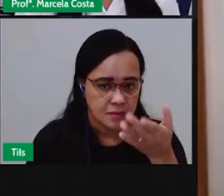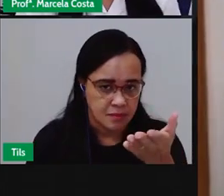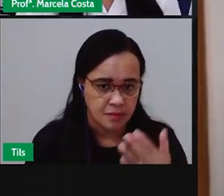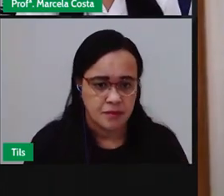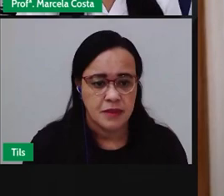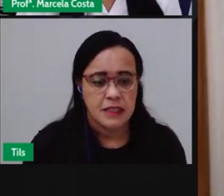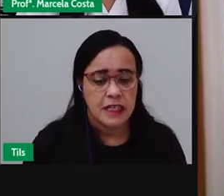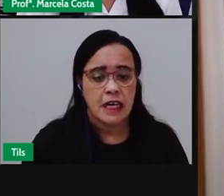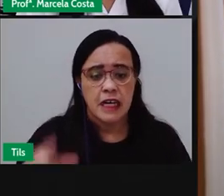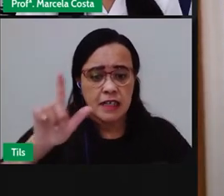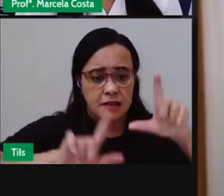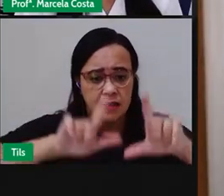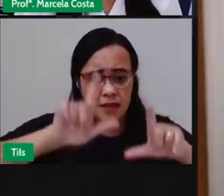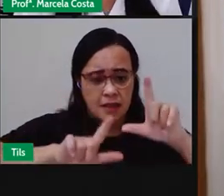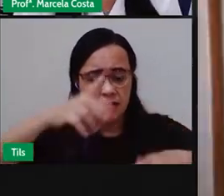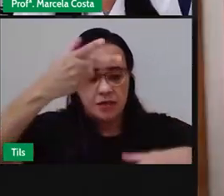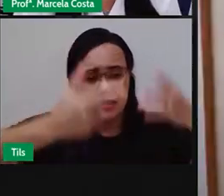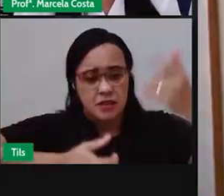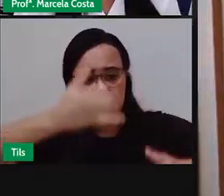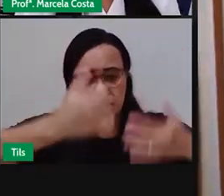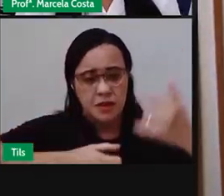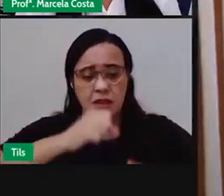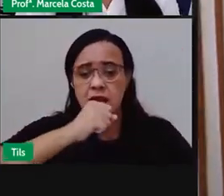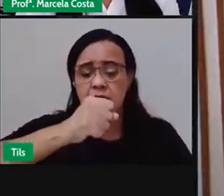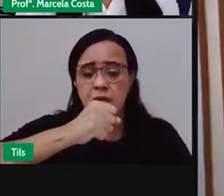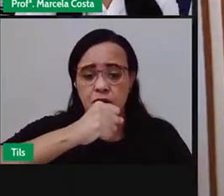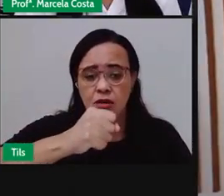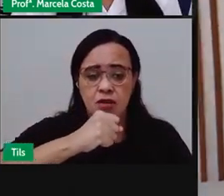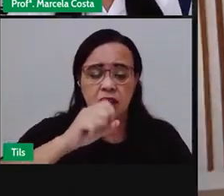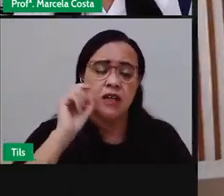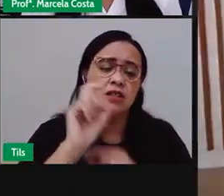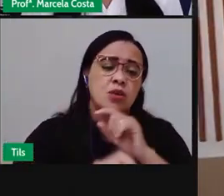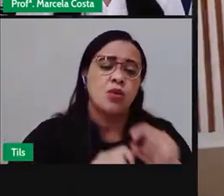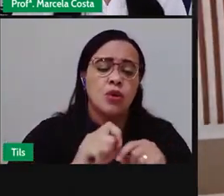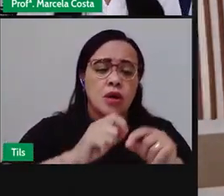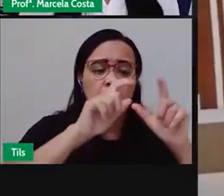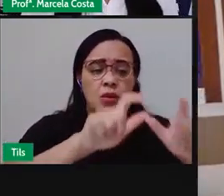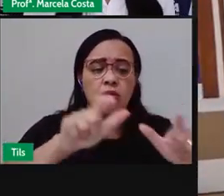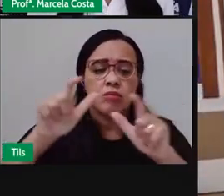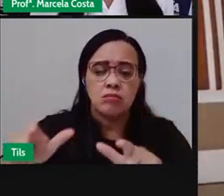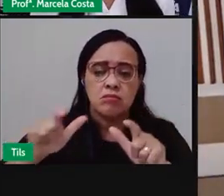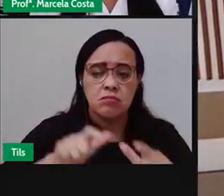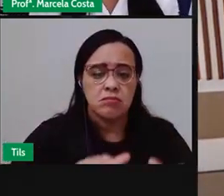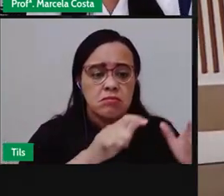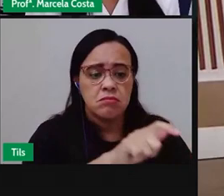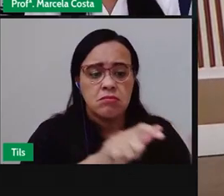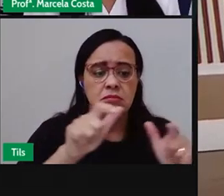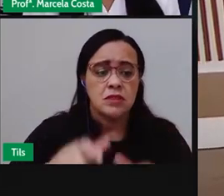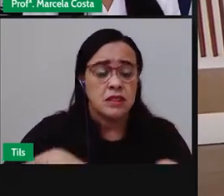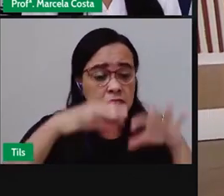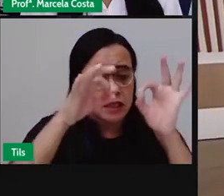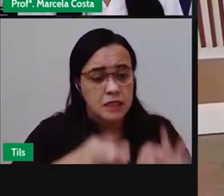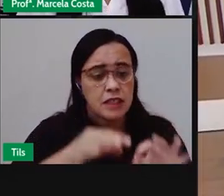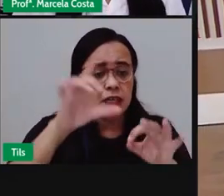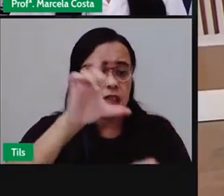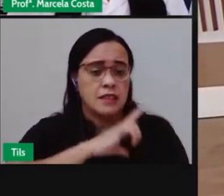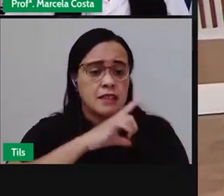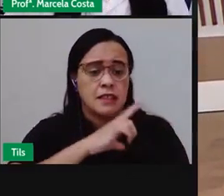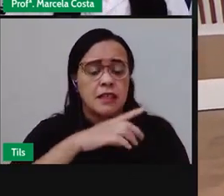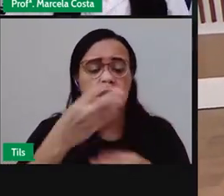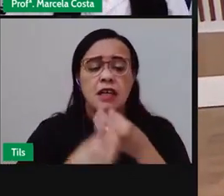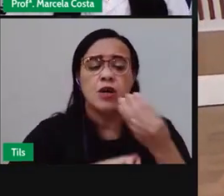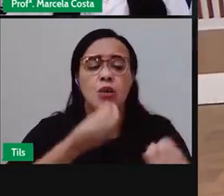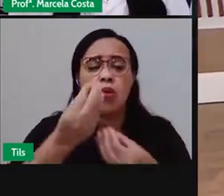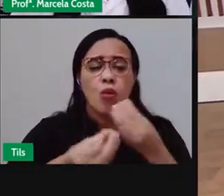notícia é que tem muita gente preocupada com a destinação adequada dos resíduos. Um destes exemplos vem do bairro Santa Tereza